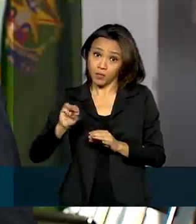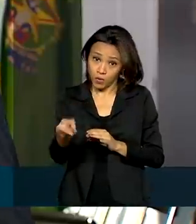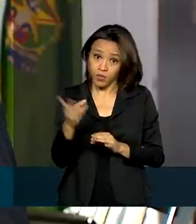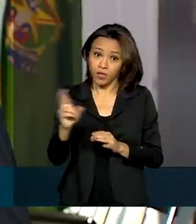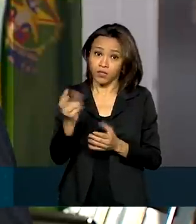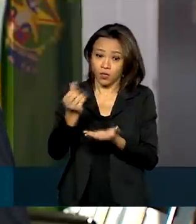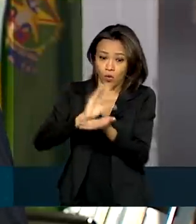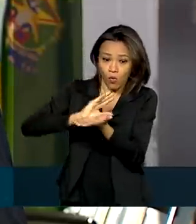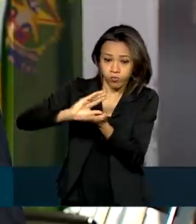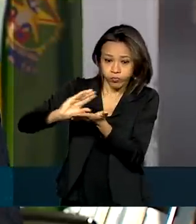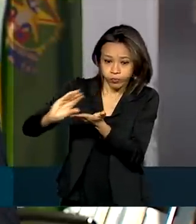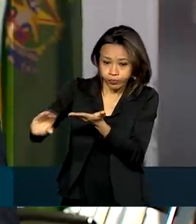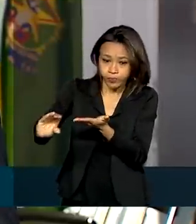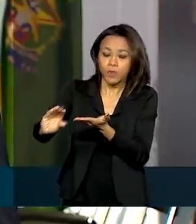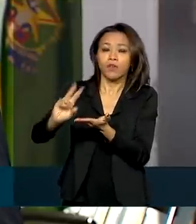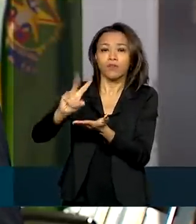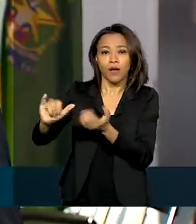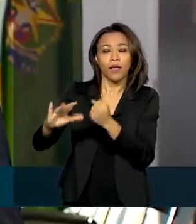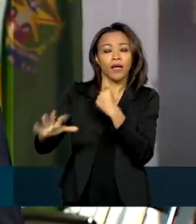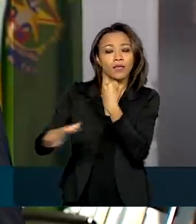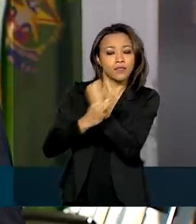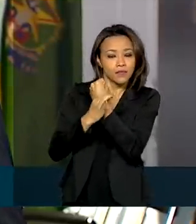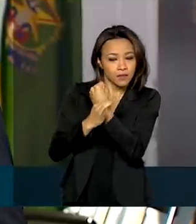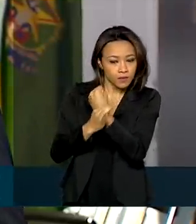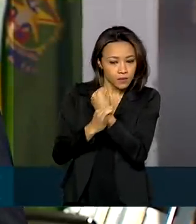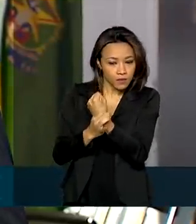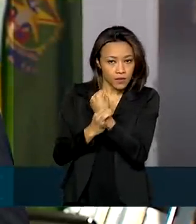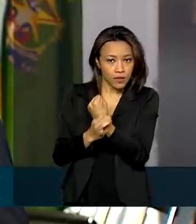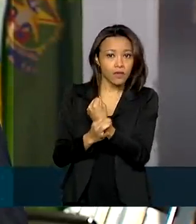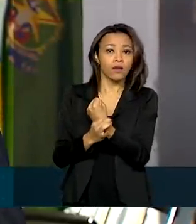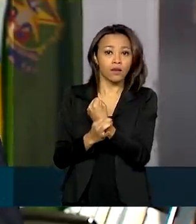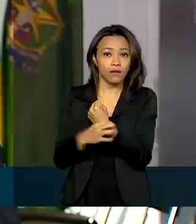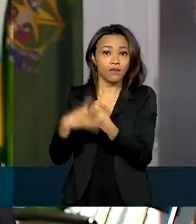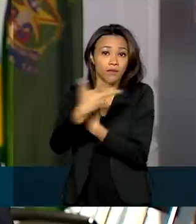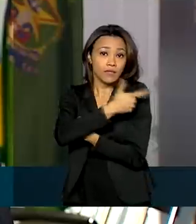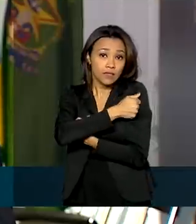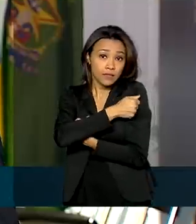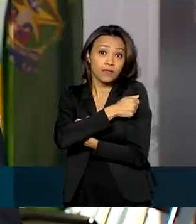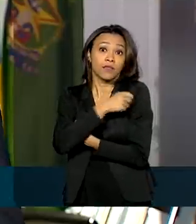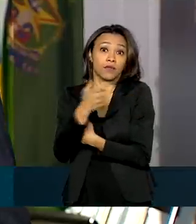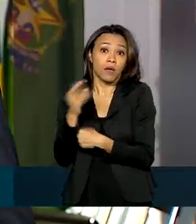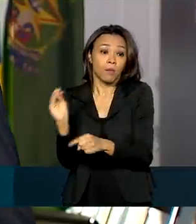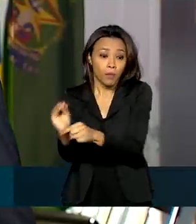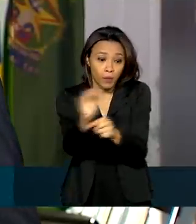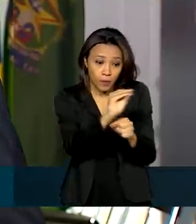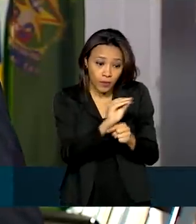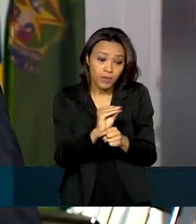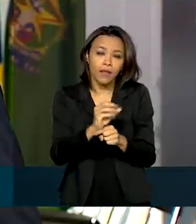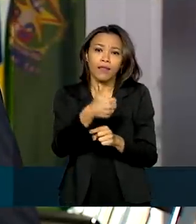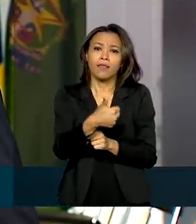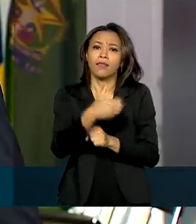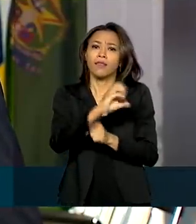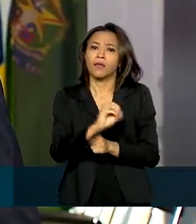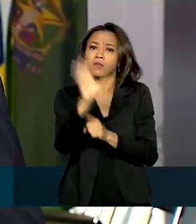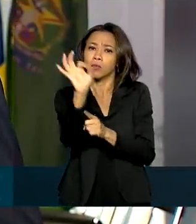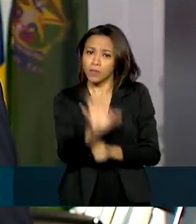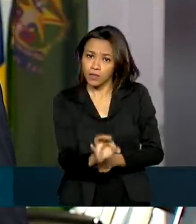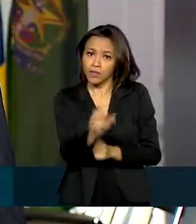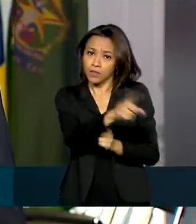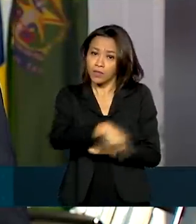garantir um estoque de vacinas capaz de imunizar 10% da população até o final de